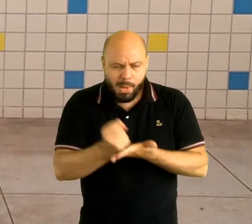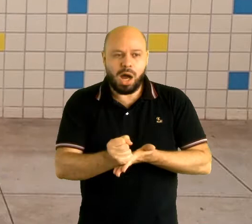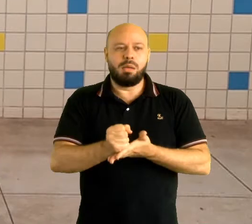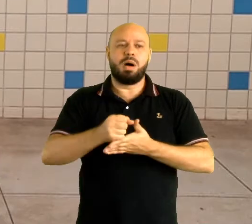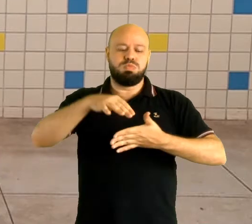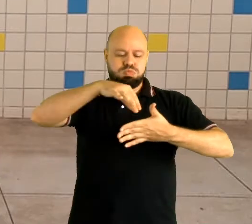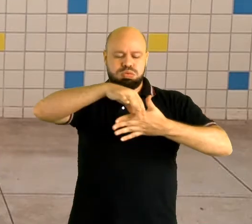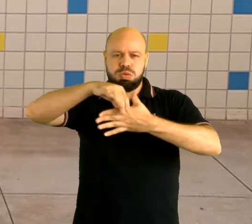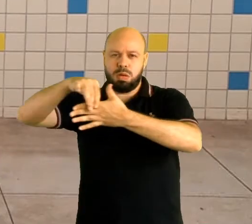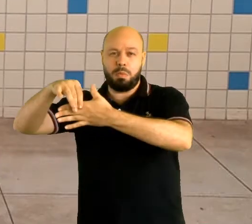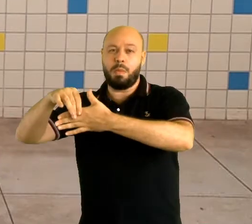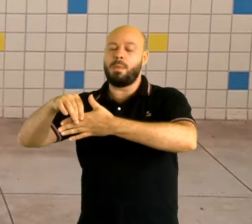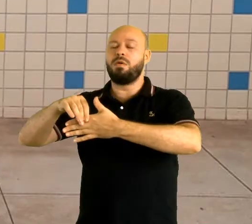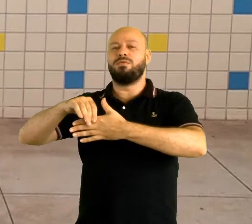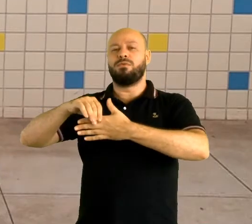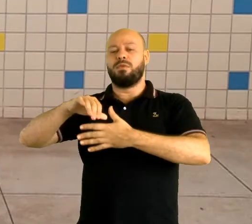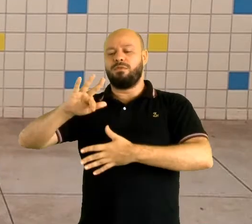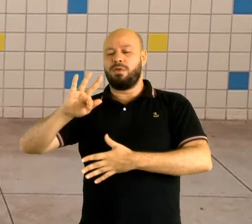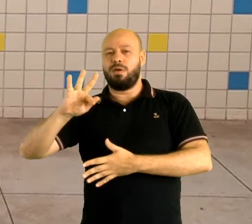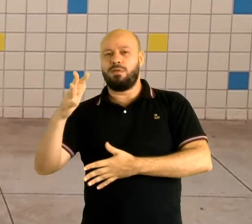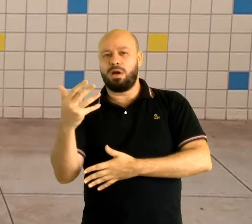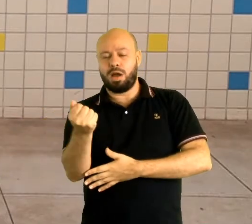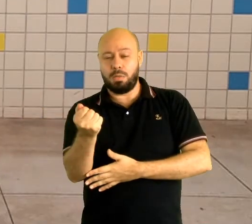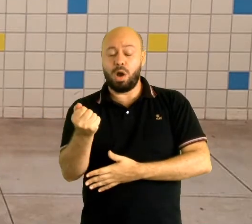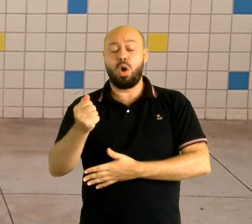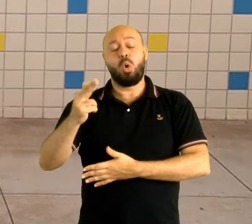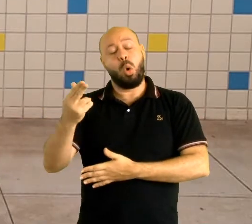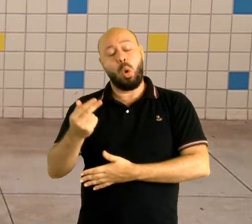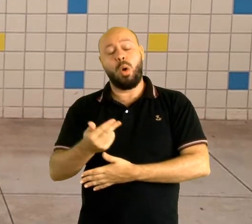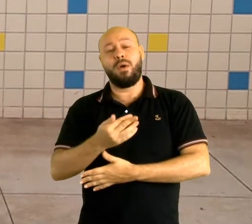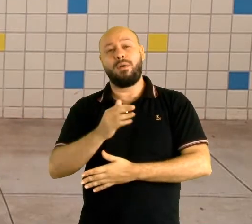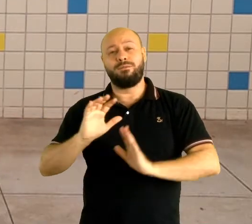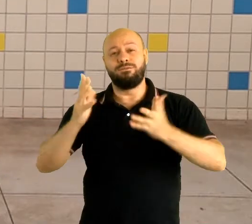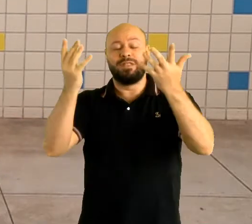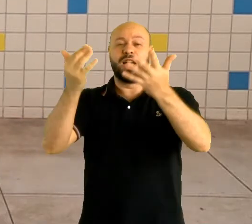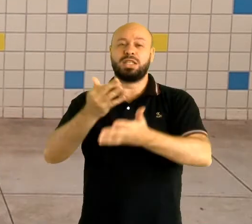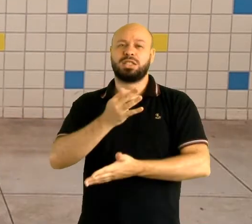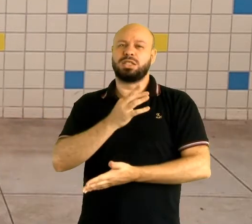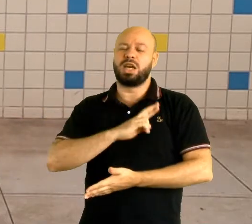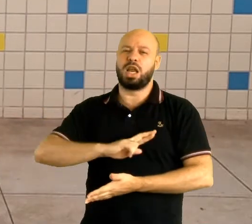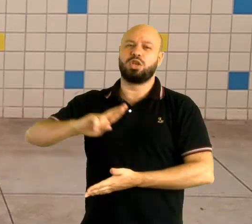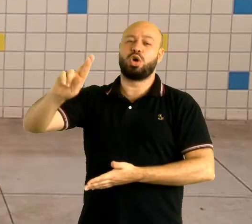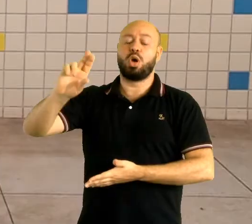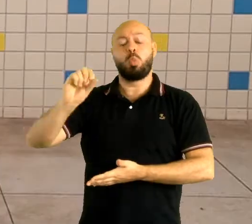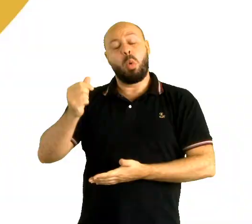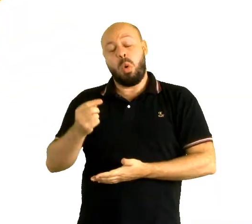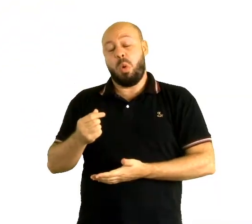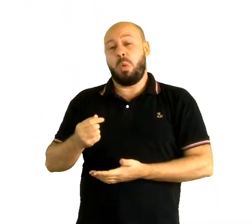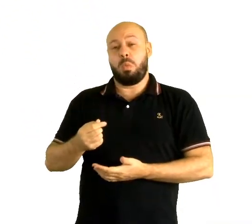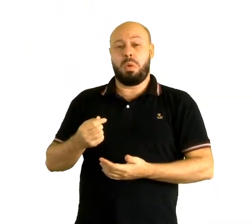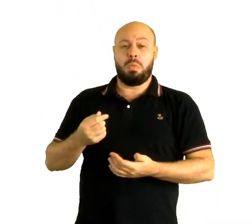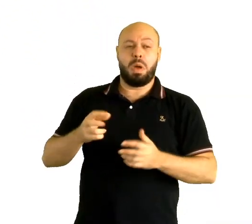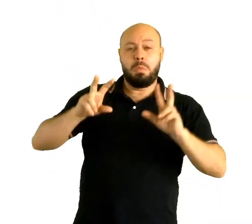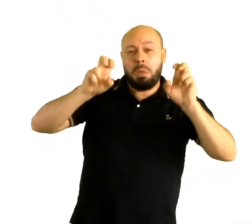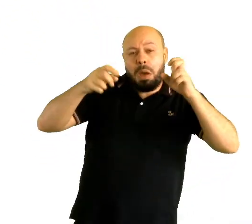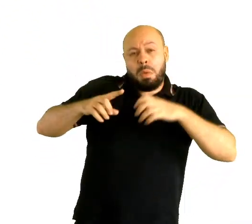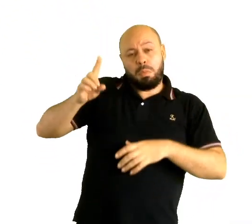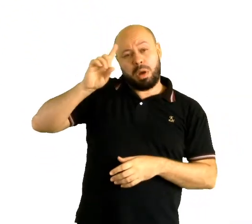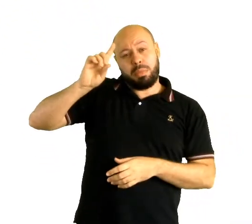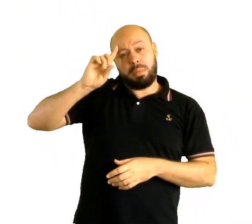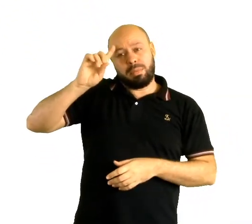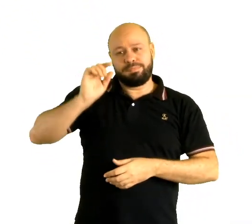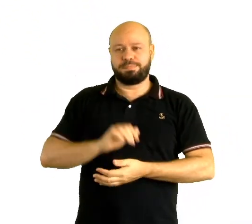cordel ou mesmo festas religiosas ou até assuntos do cotidiano. Essa obra é